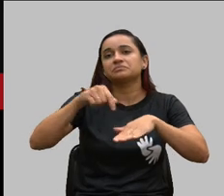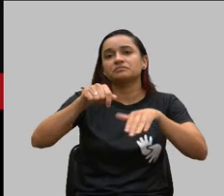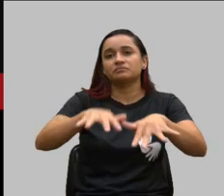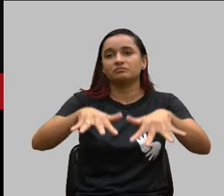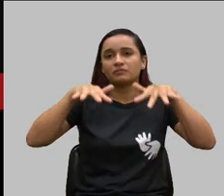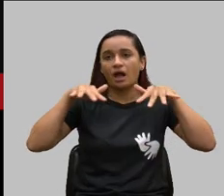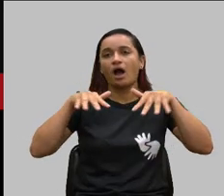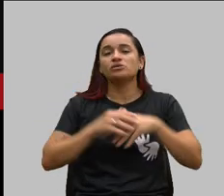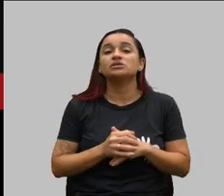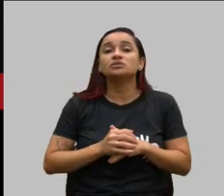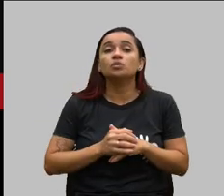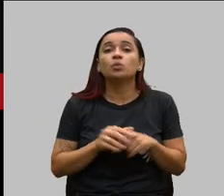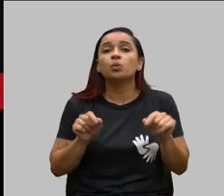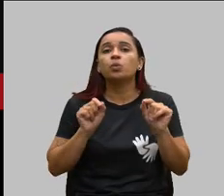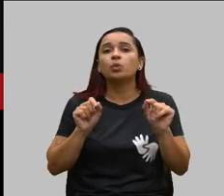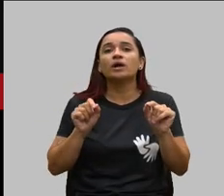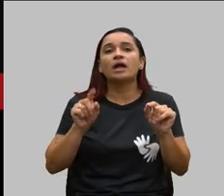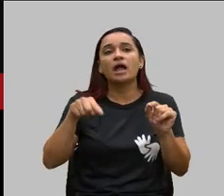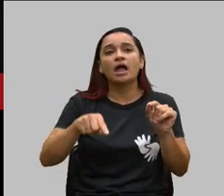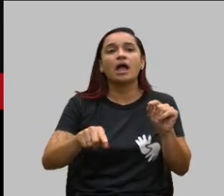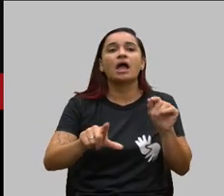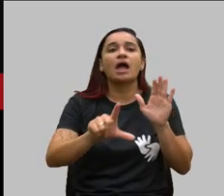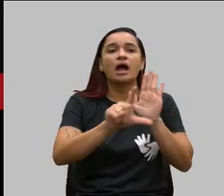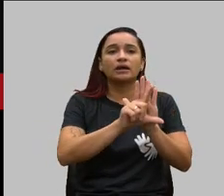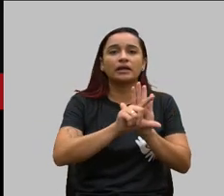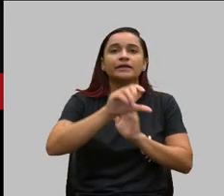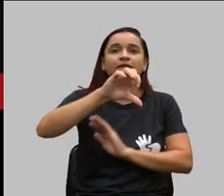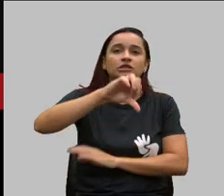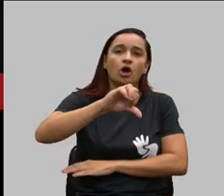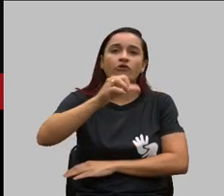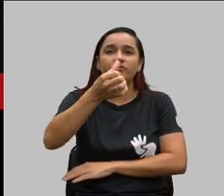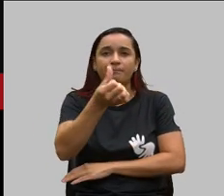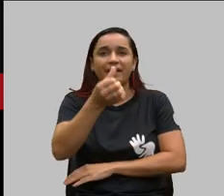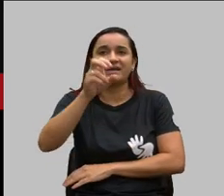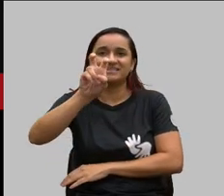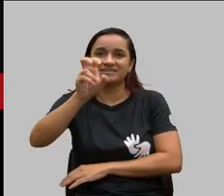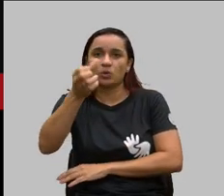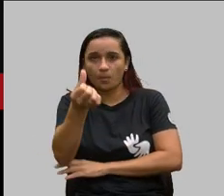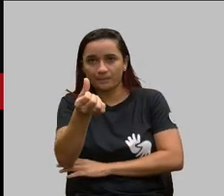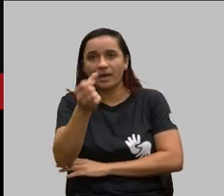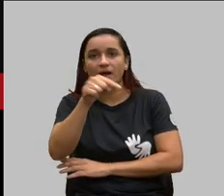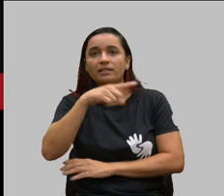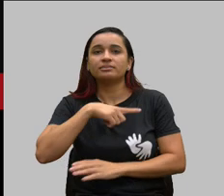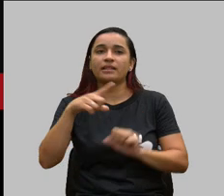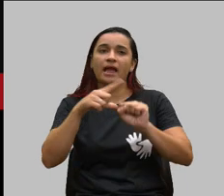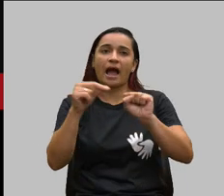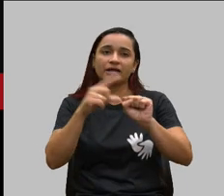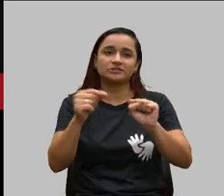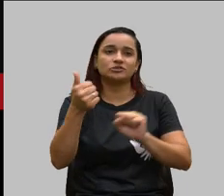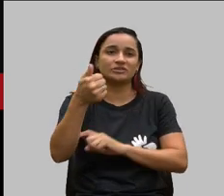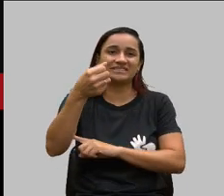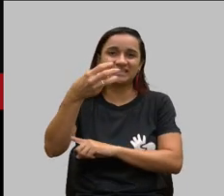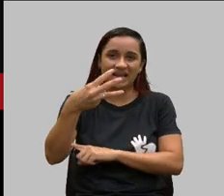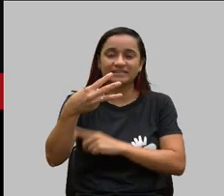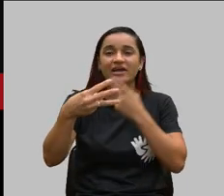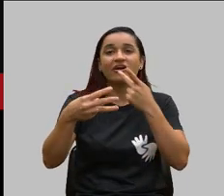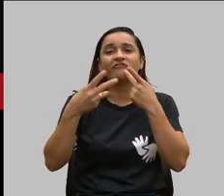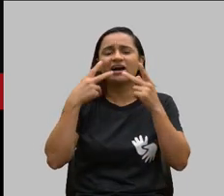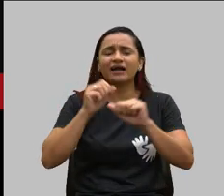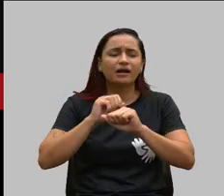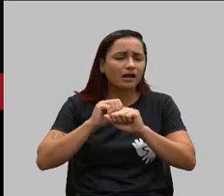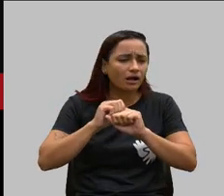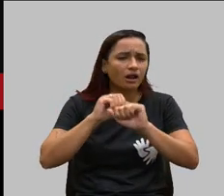audiência a lei 9656 ela prevê no artigo 13 uma vedação bem clara ela